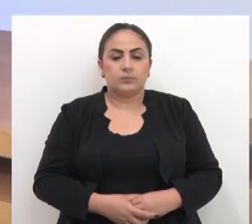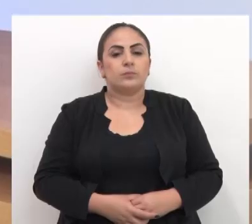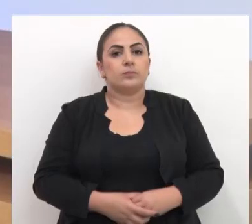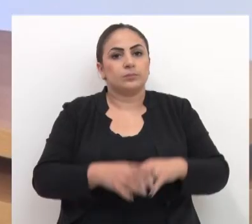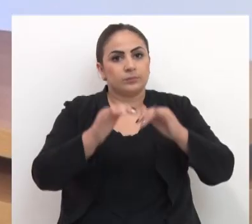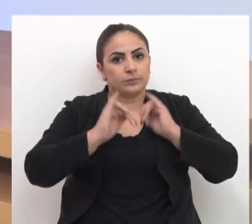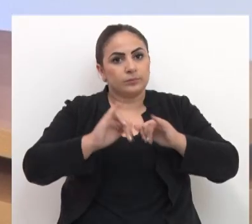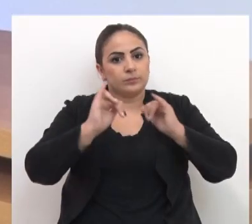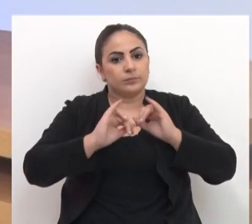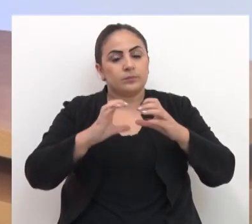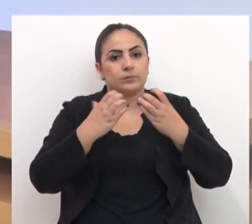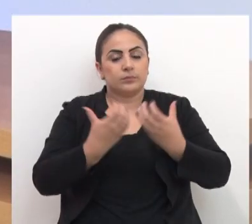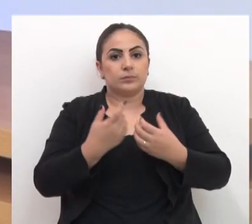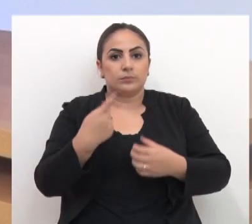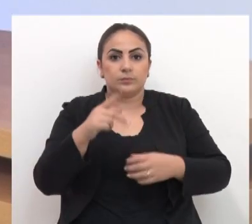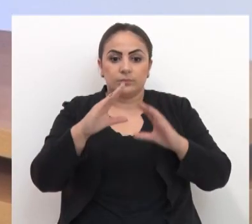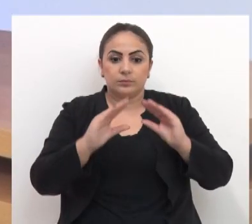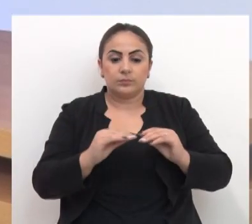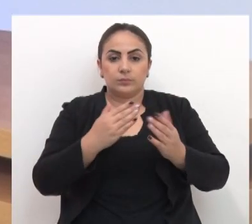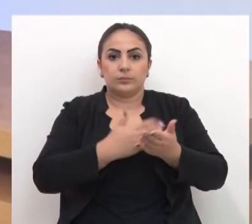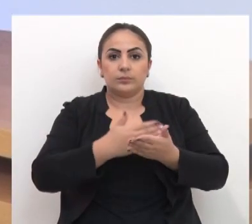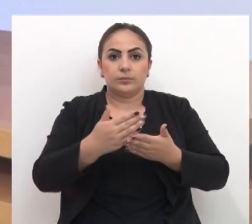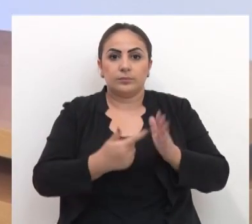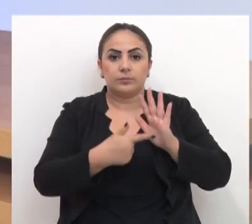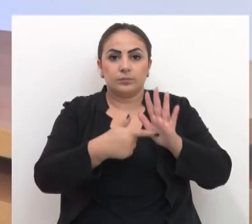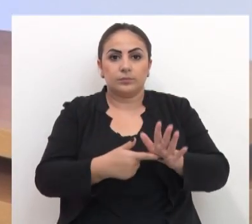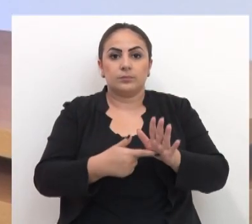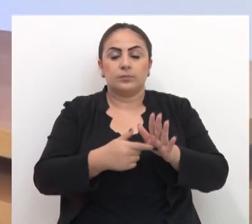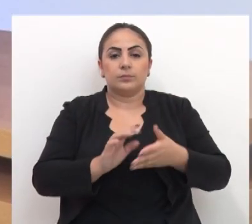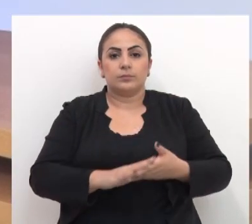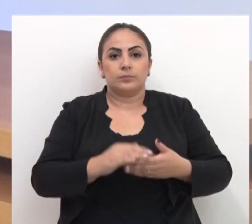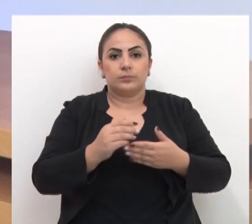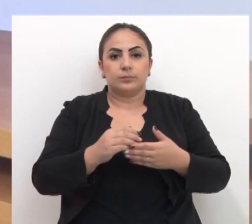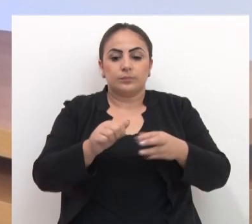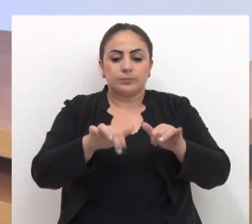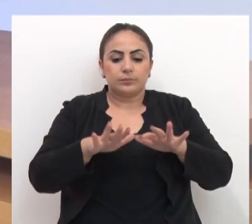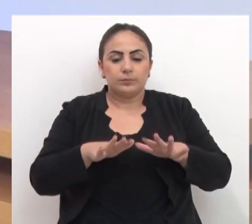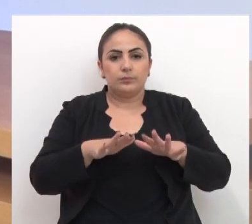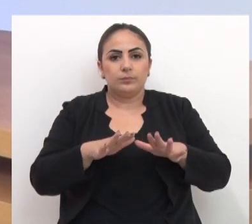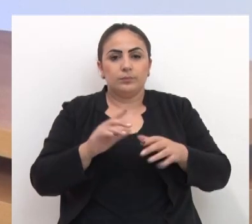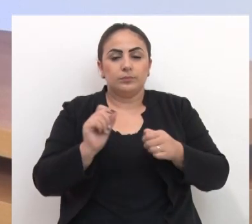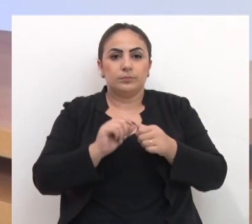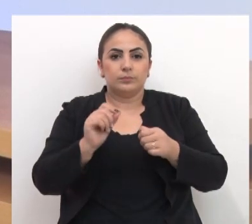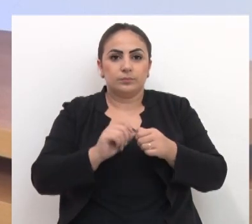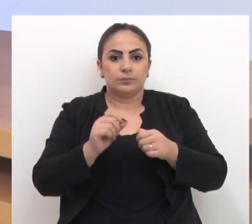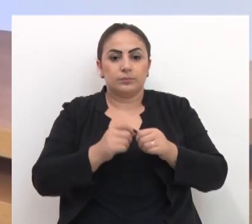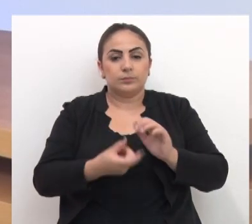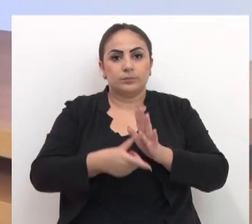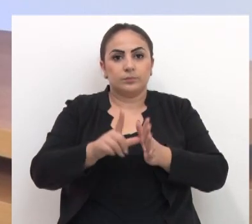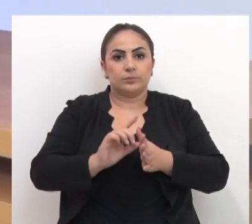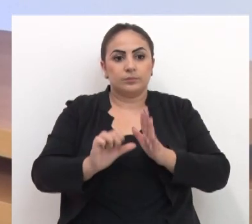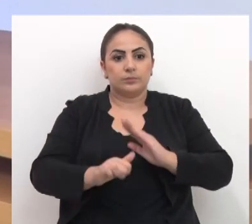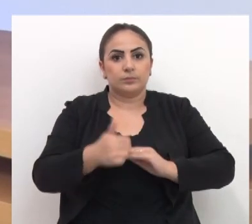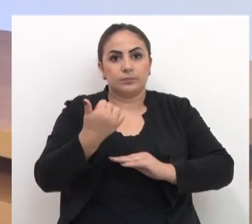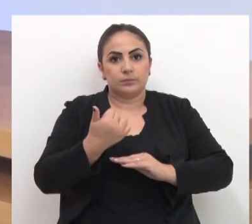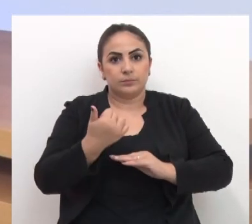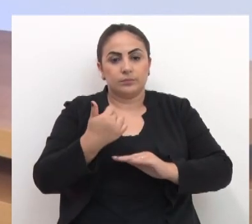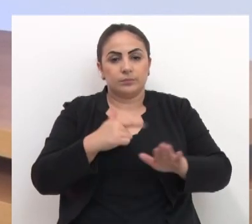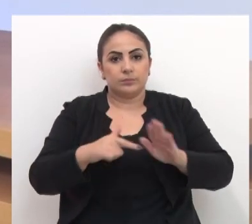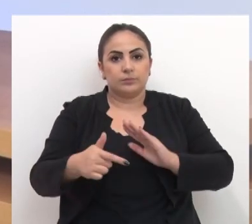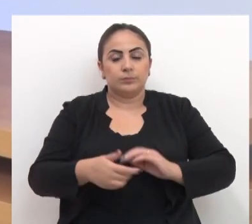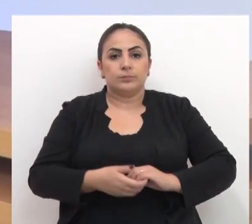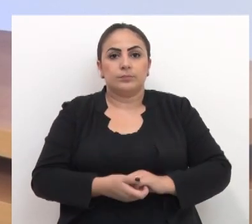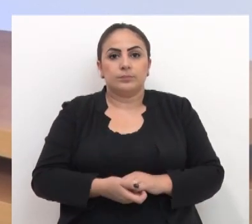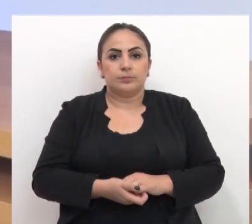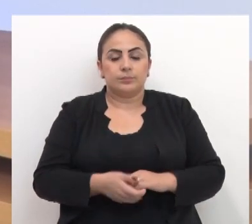O Jornal da Câmara desta noite inicia apresentando a sessão extraordinária realizada antes da primeira plenária da